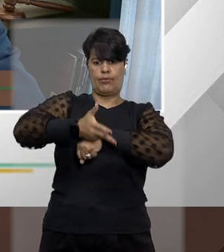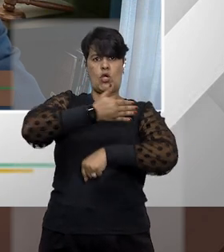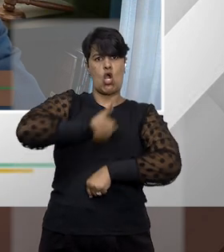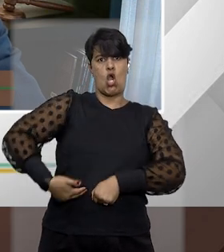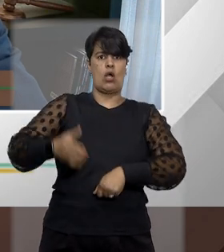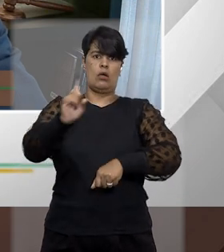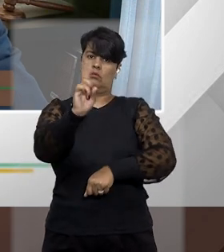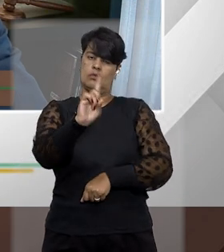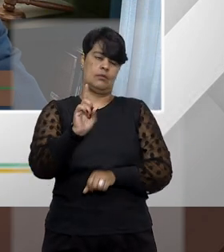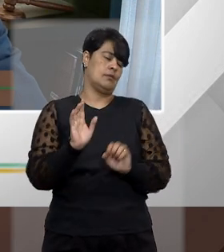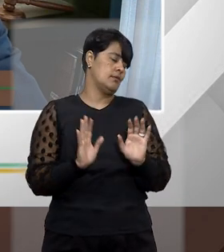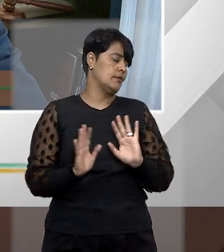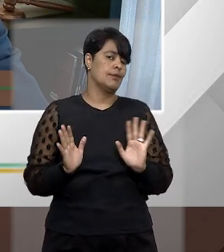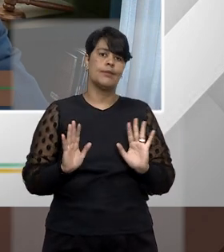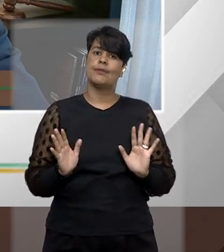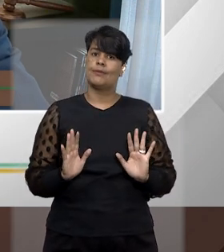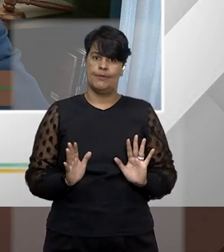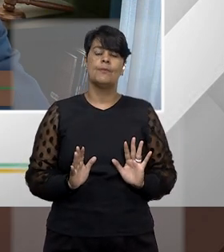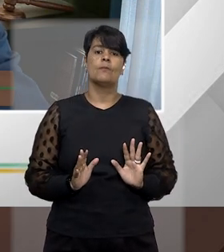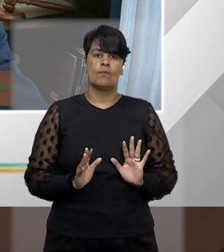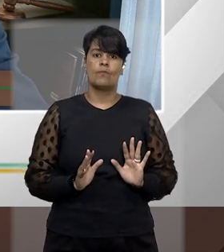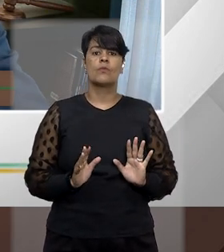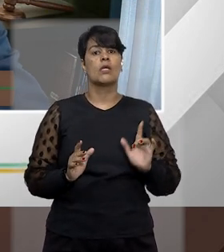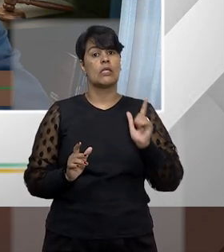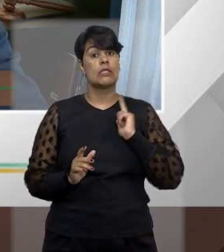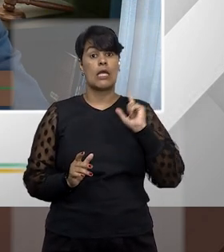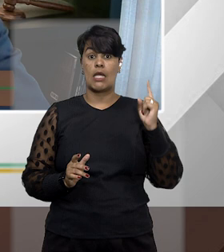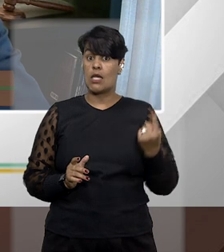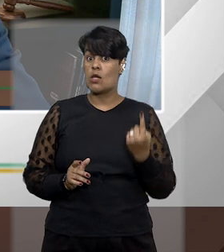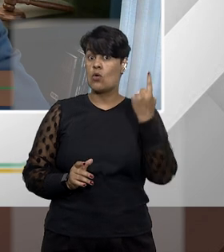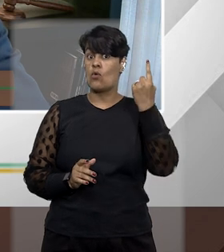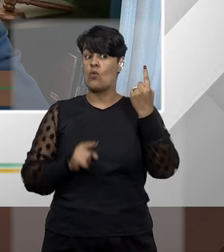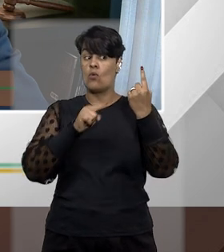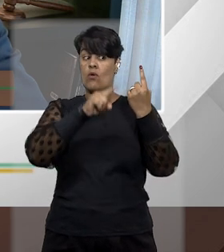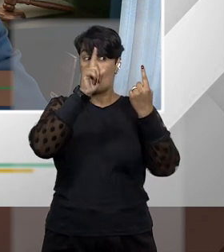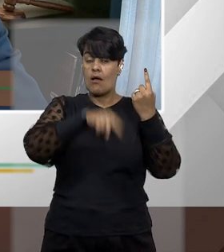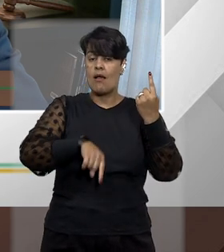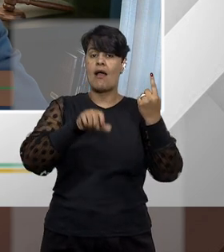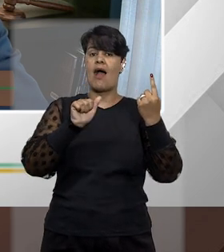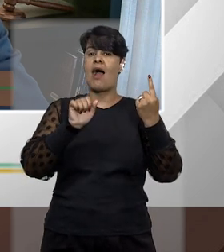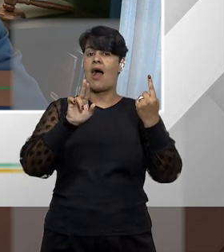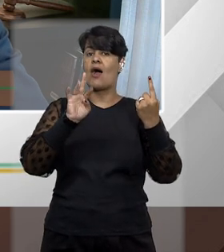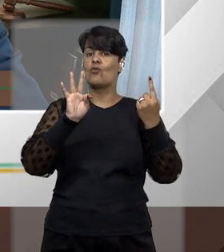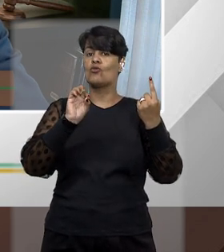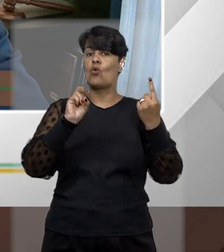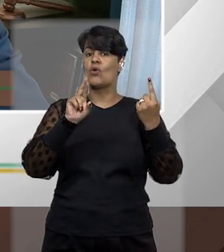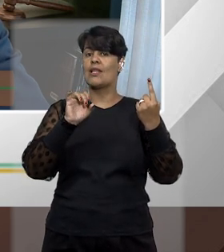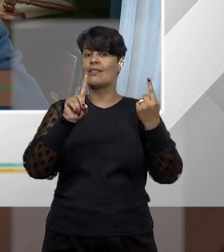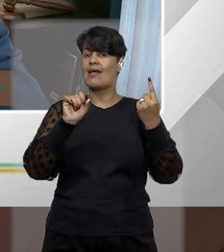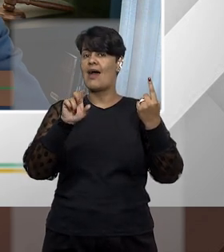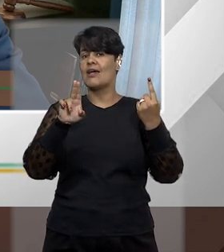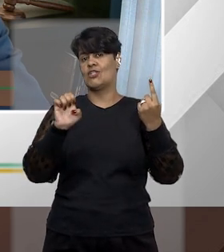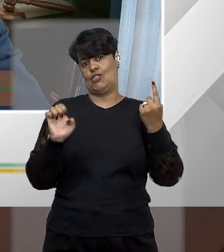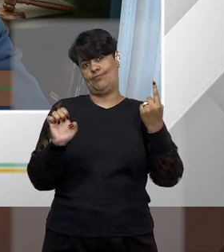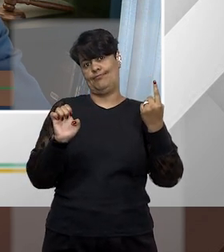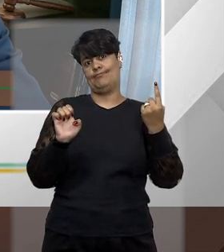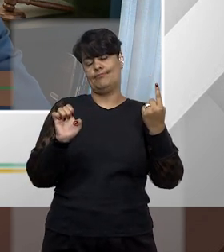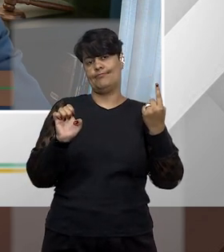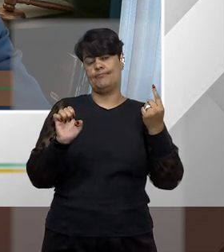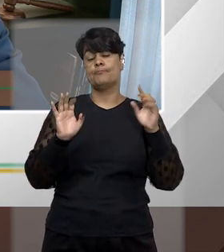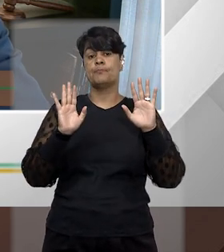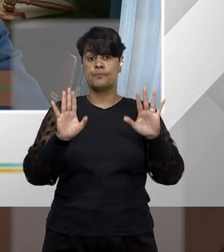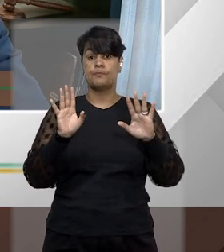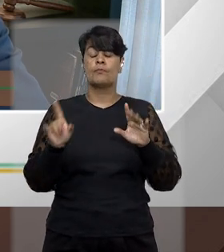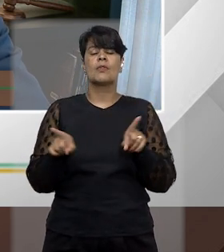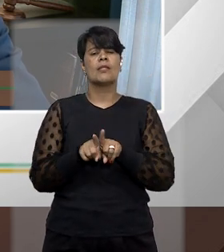vai praticar um ato passível de mandado de segurança, mas só aquele que é classificado como autoridade. E, contra